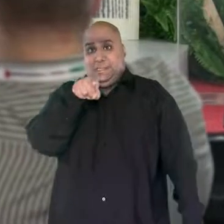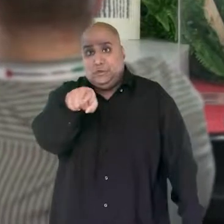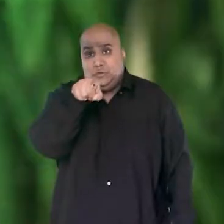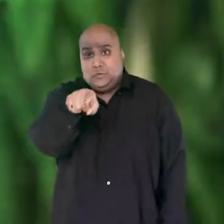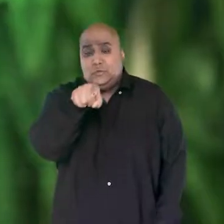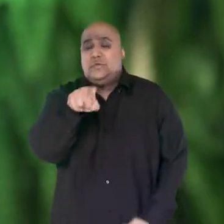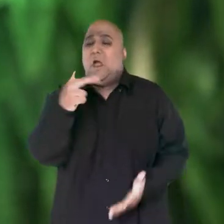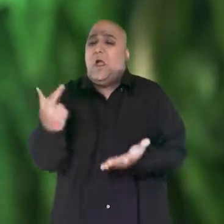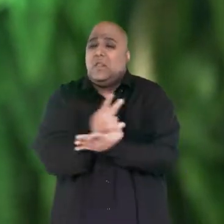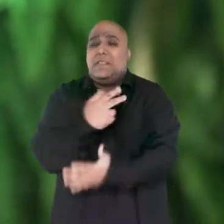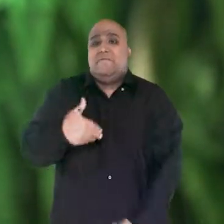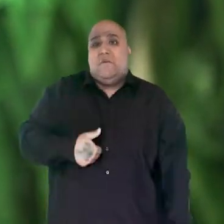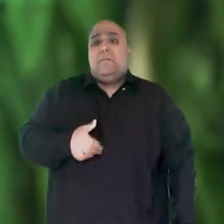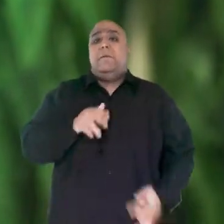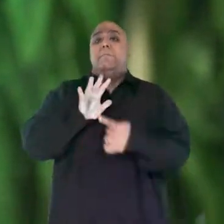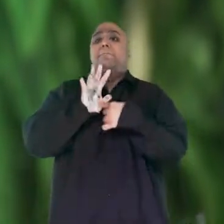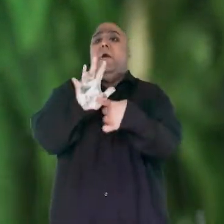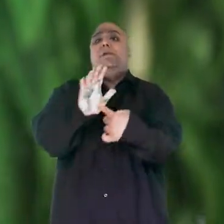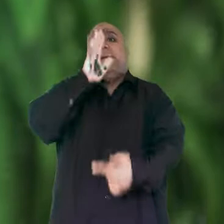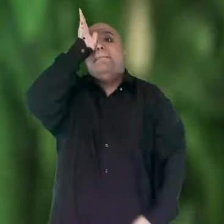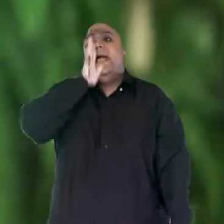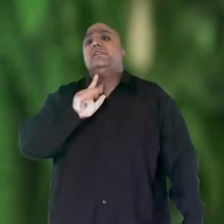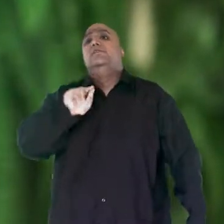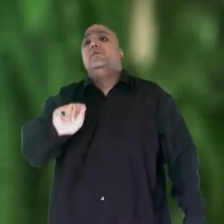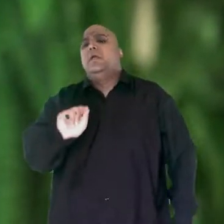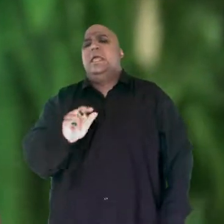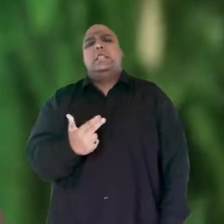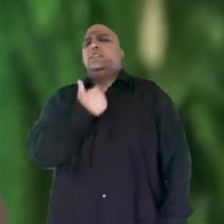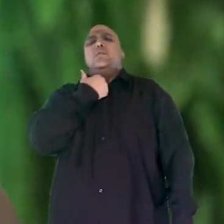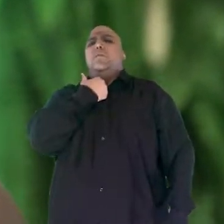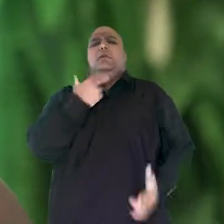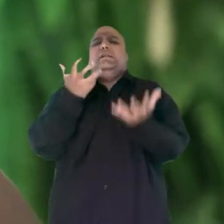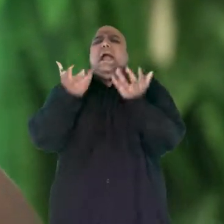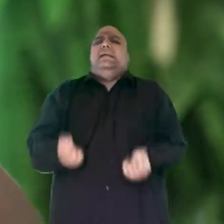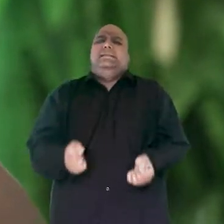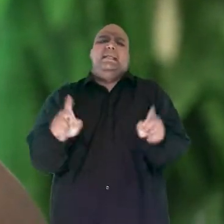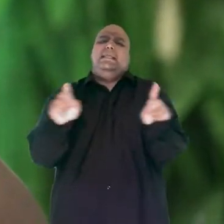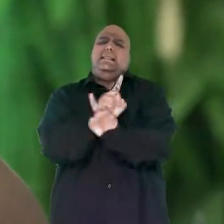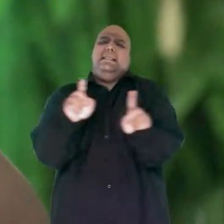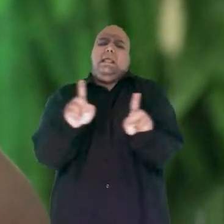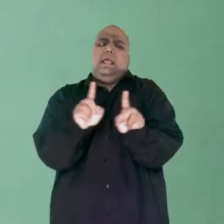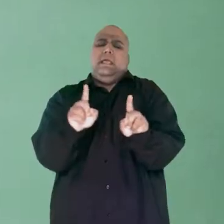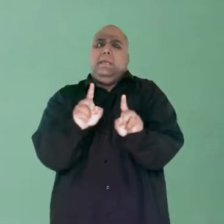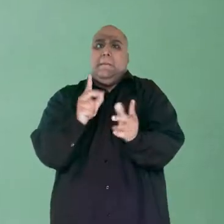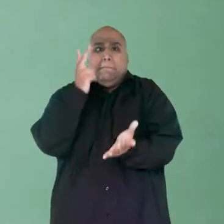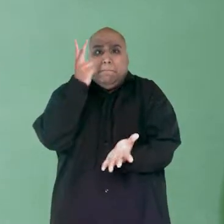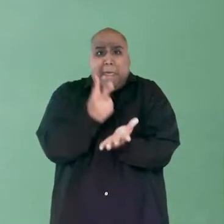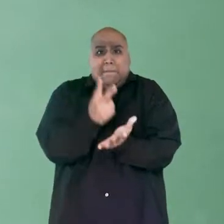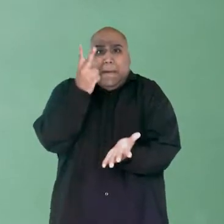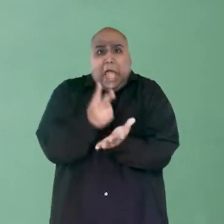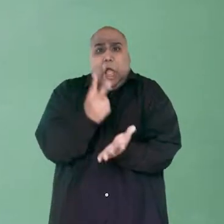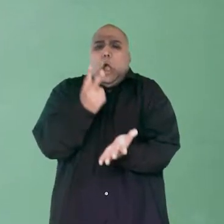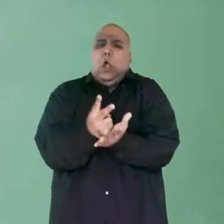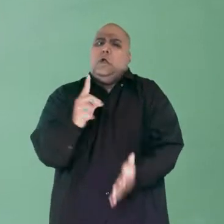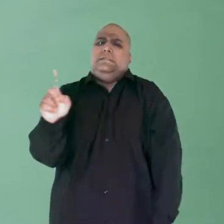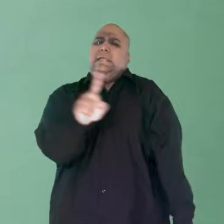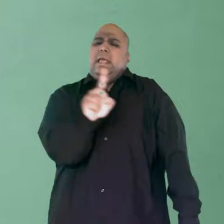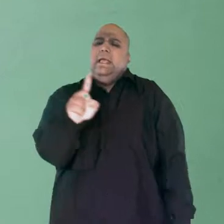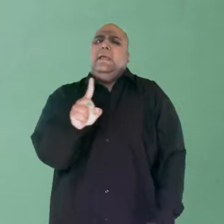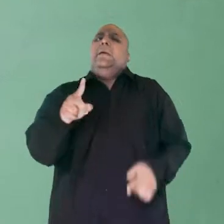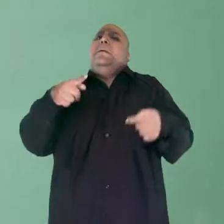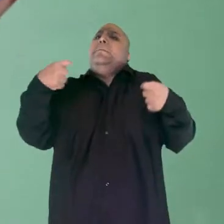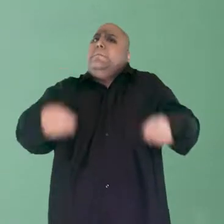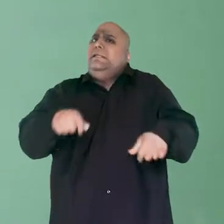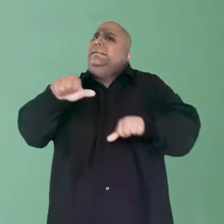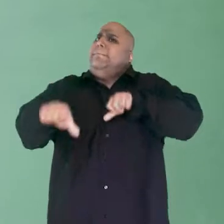isso projeta um cenário para o país que não se pode permitir mais que continue a ser desenvolvido,